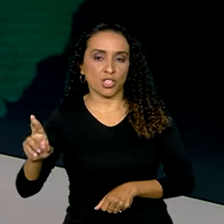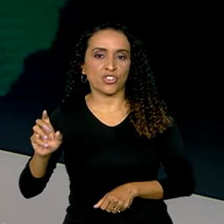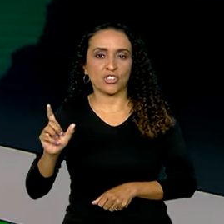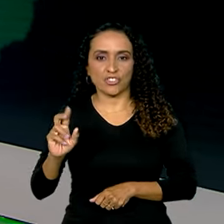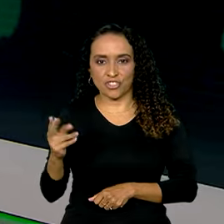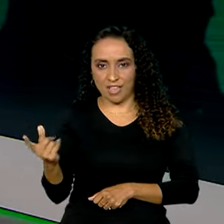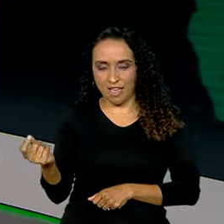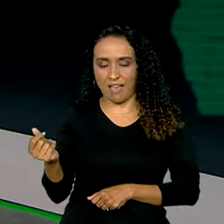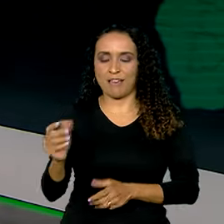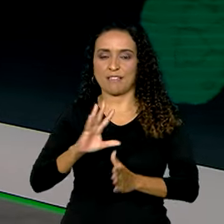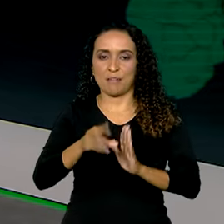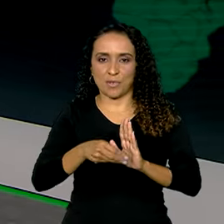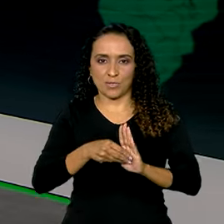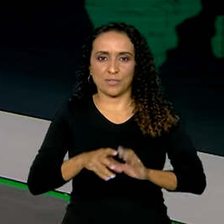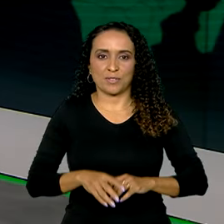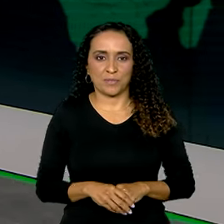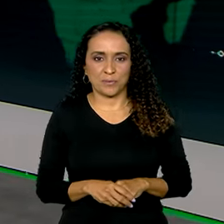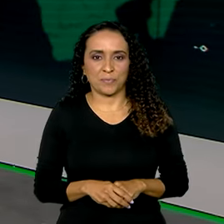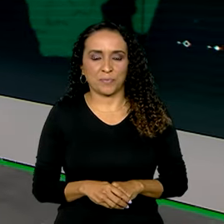reais para a Amazônia.